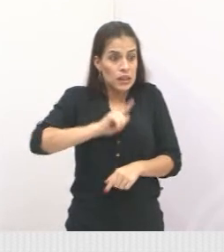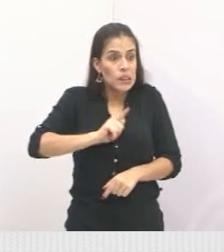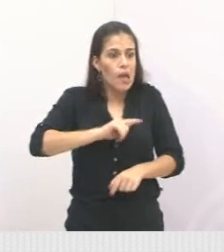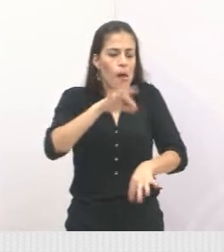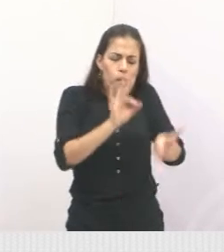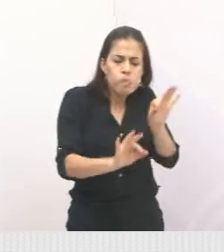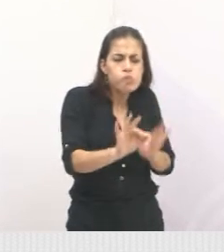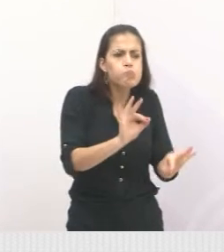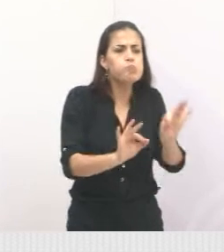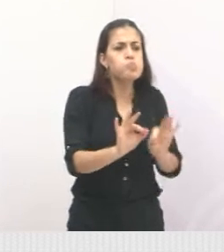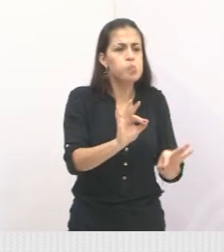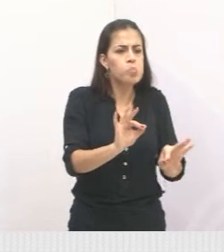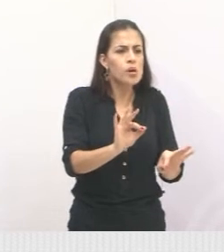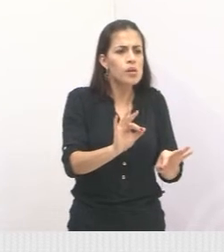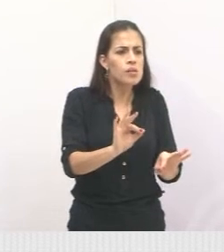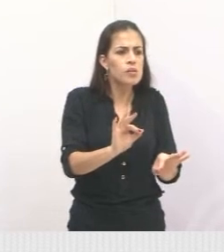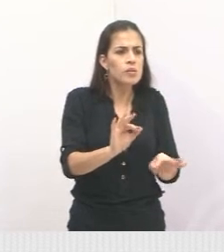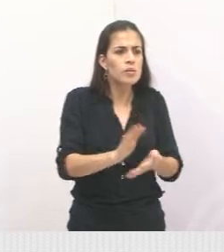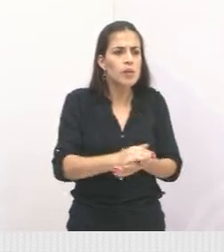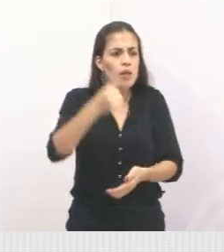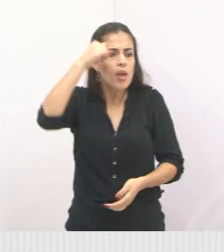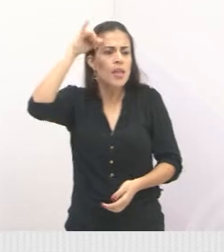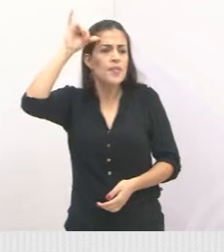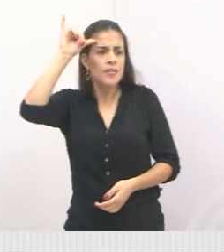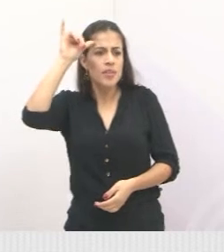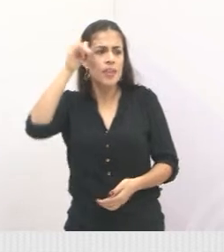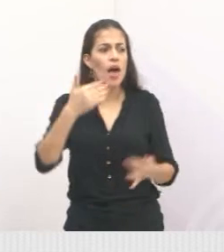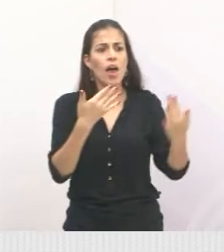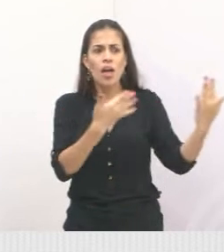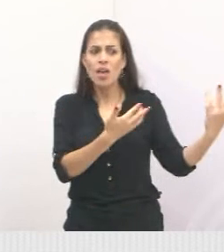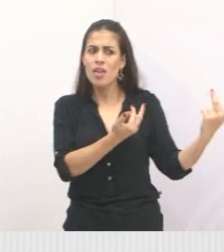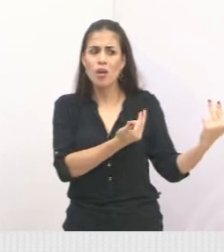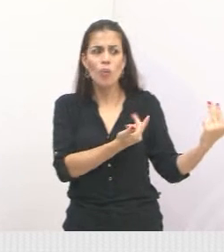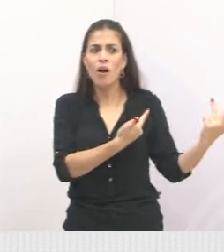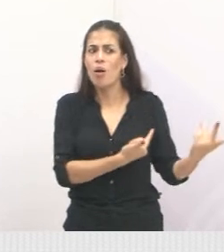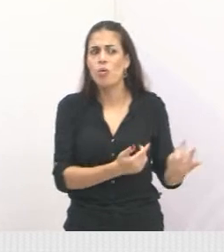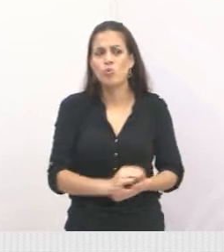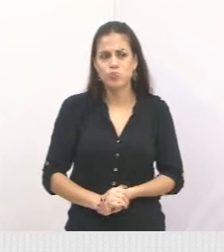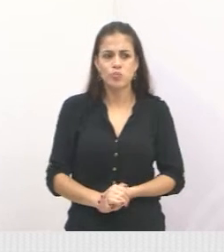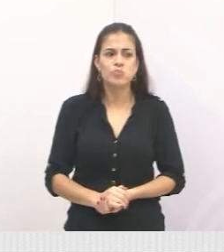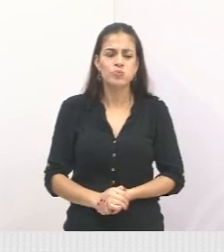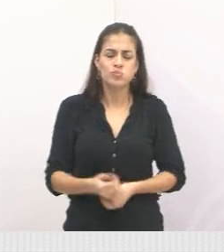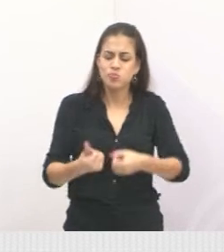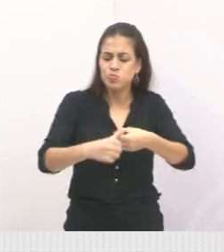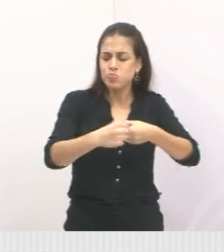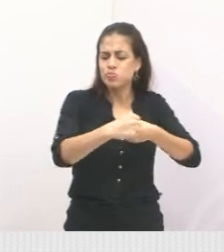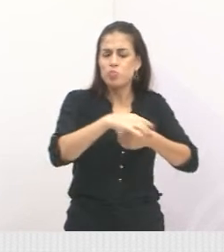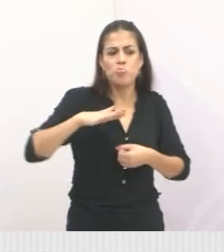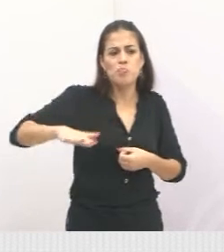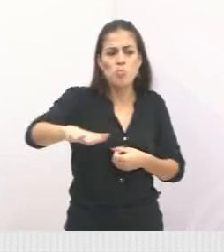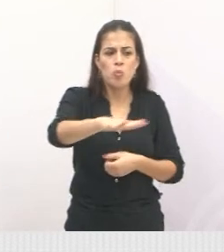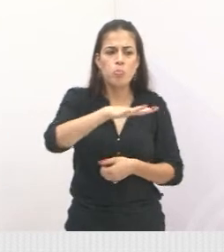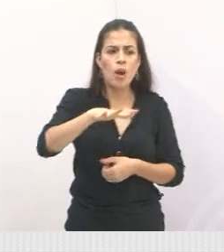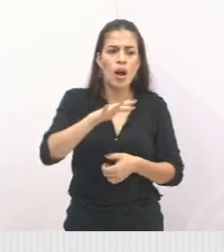ação para que aqui não se torne também uma famosa Cracolândia.